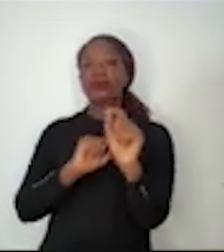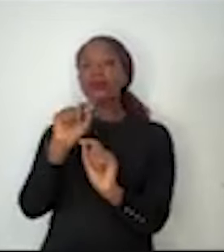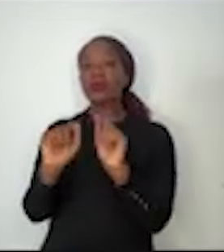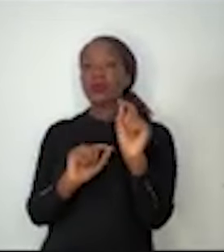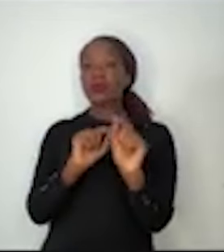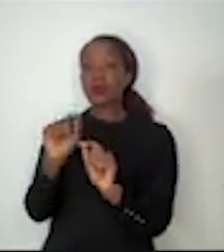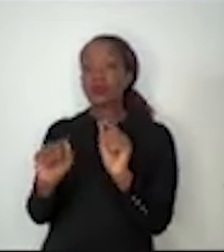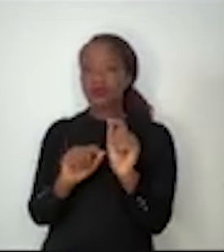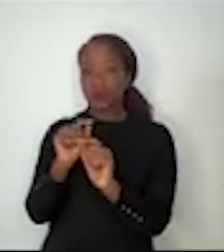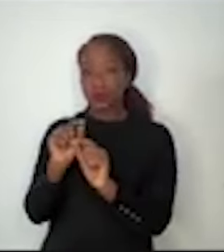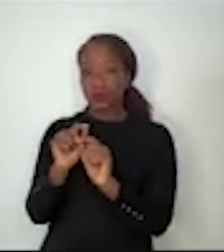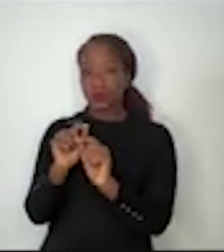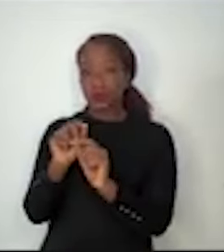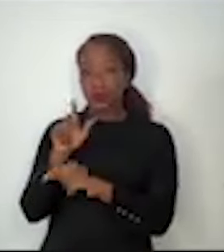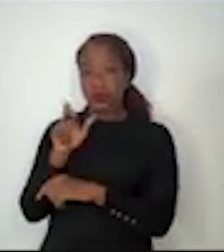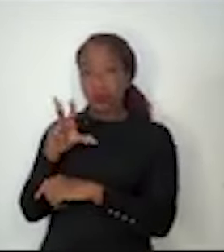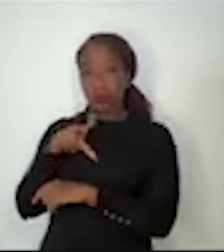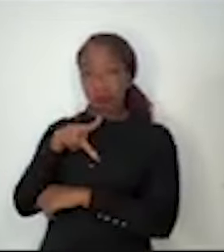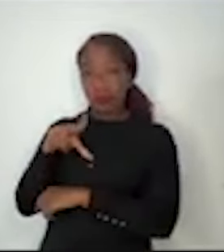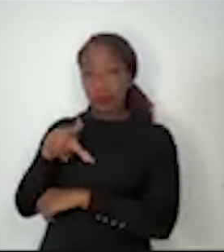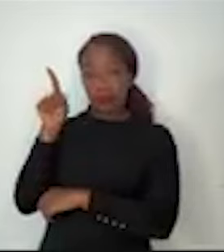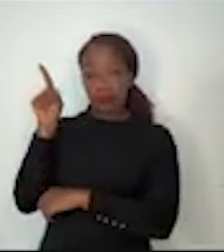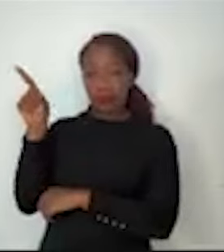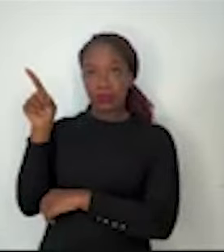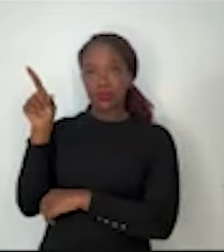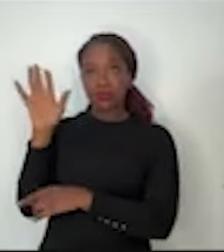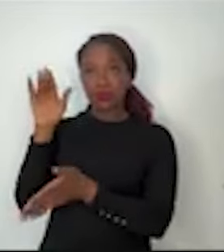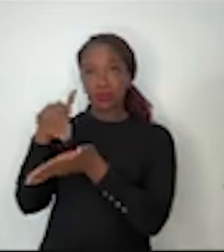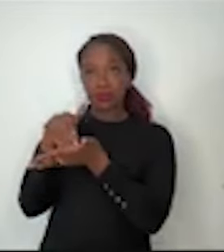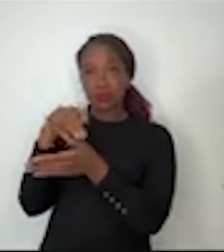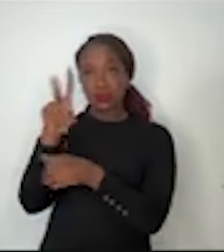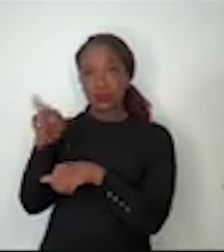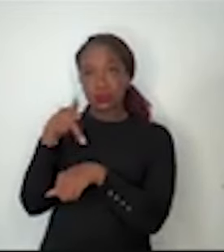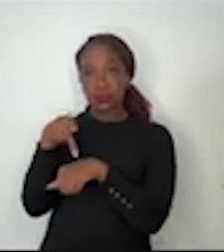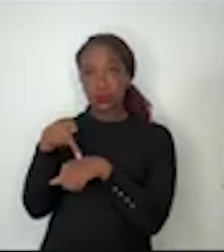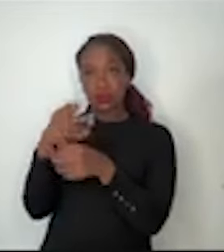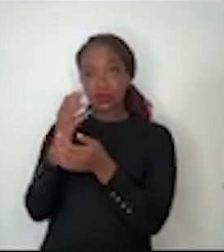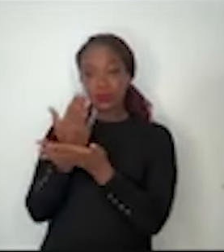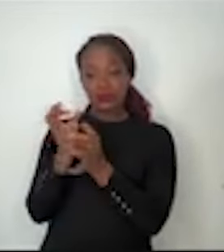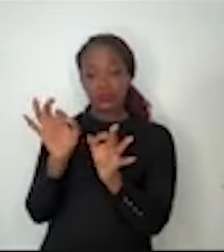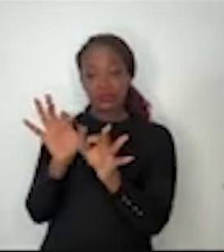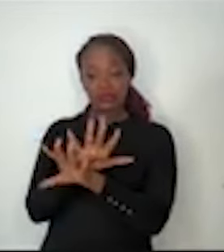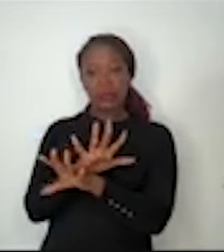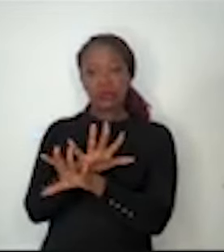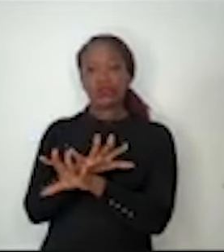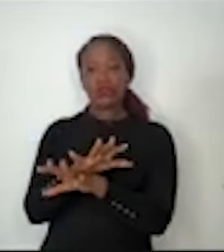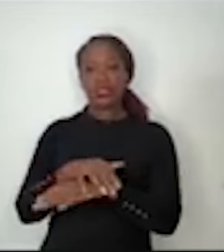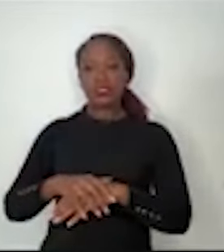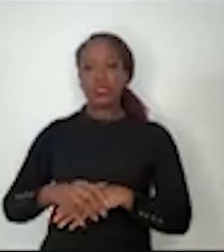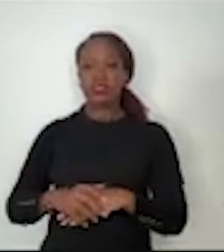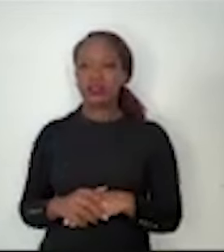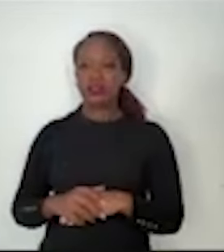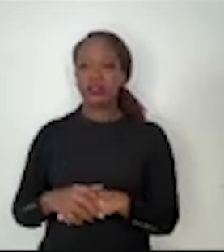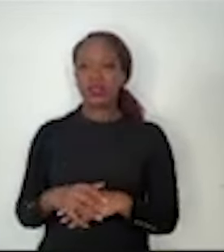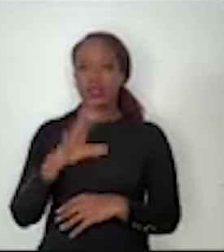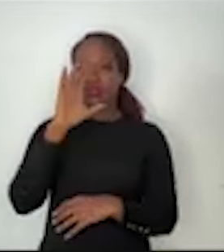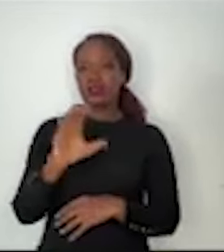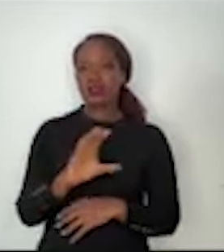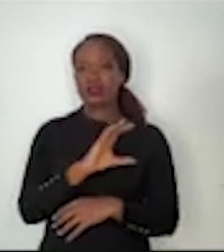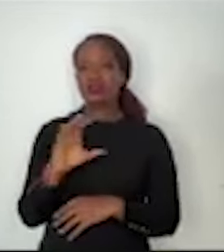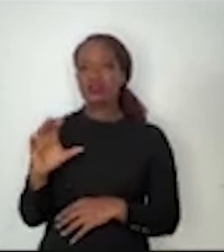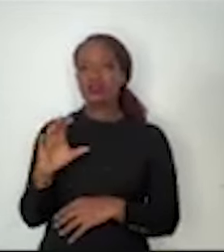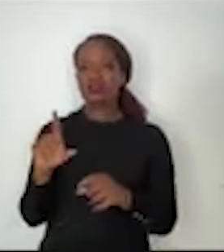portugueses do último país da Europa que acabou com a inquisição do último país da Europa que acabou com o tráfego negreiro